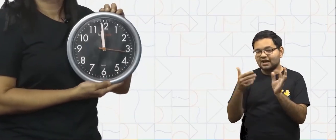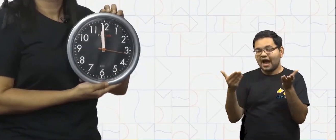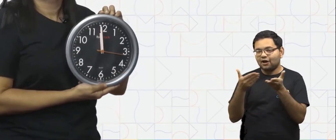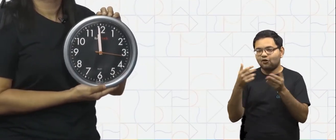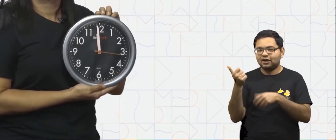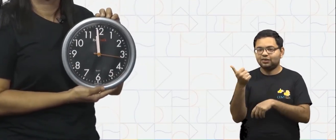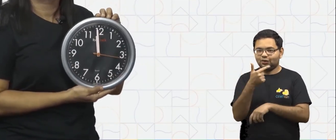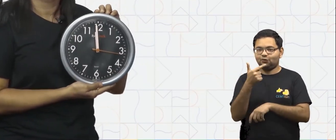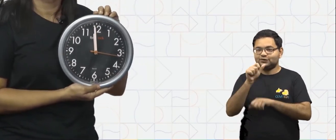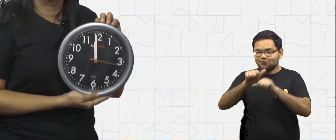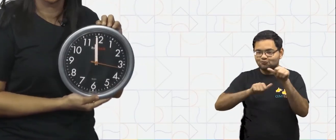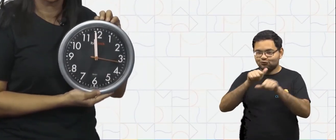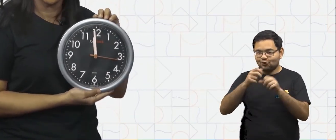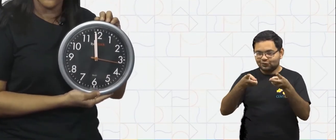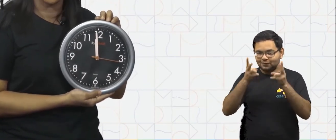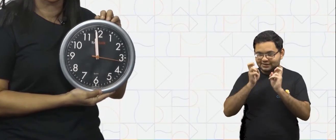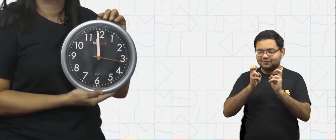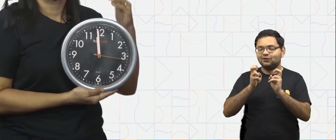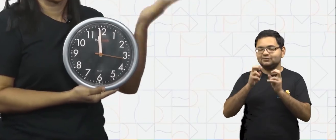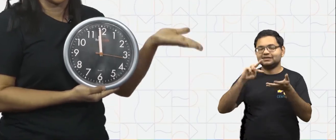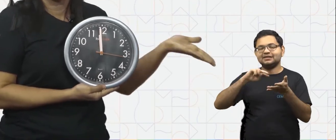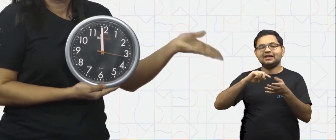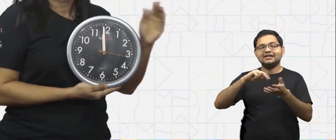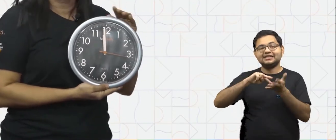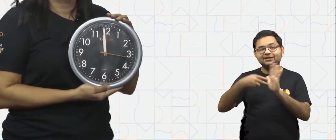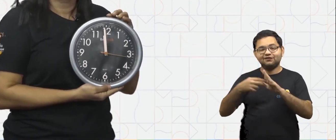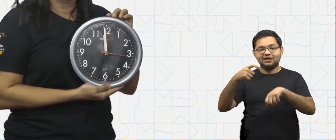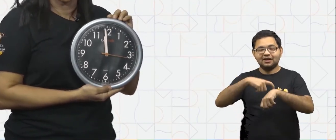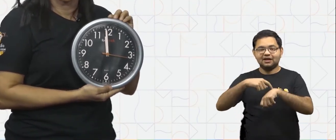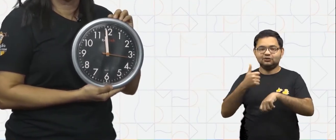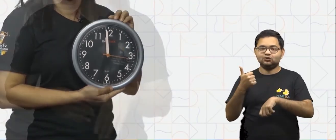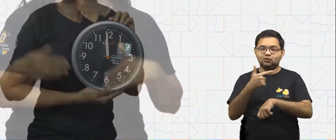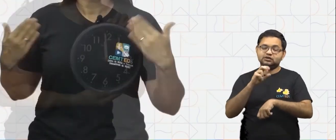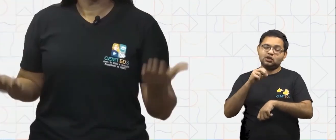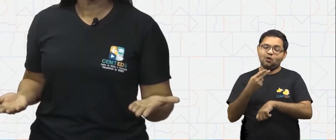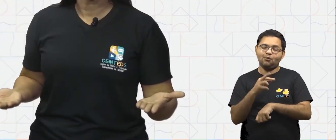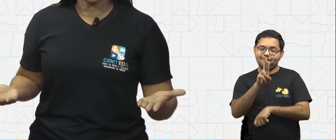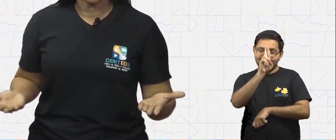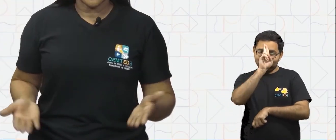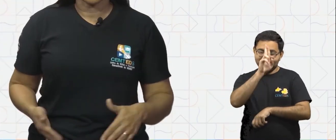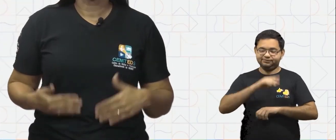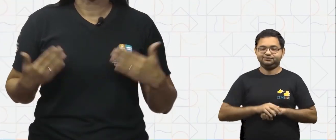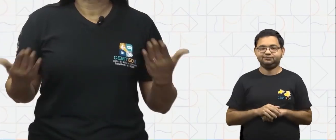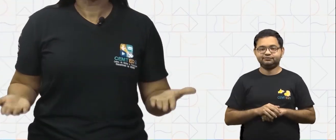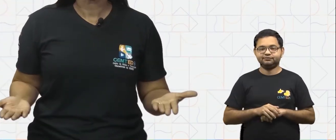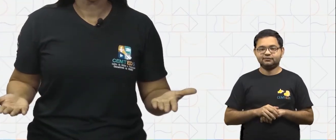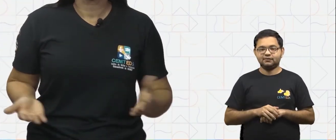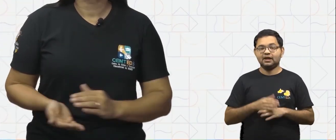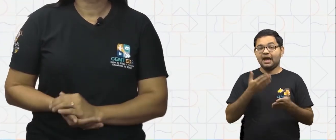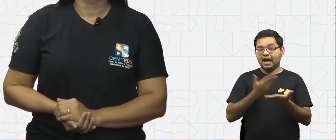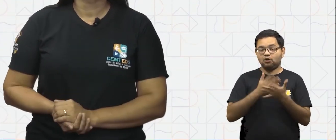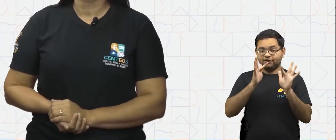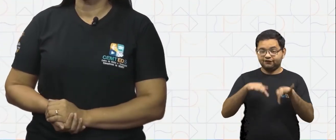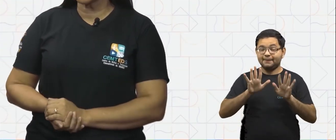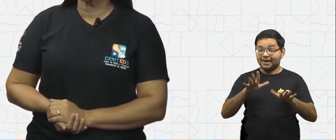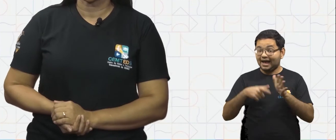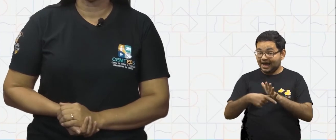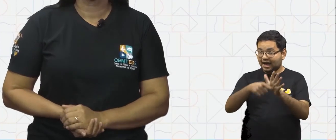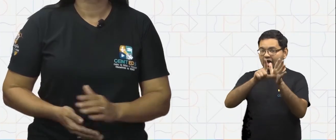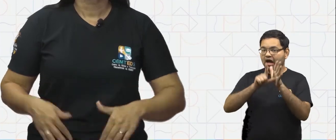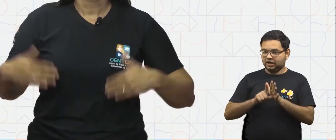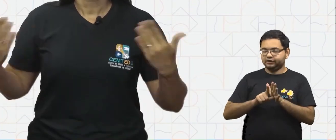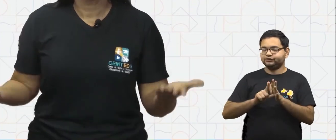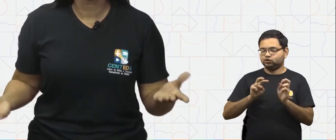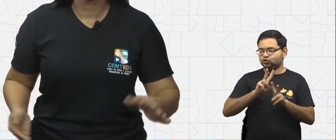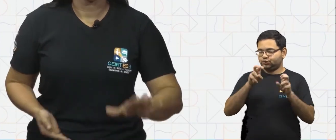E nós temos agora 12 horas, ou meio-dia. E para terminarmos a nossa aula de hoje sobre o